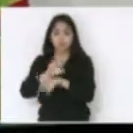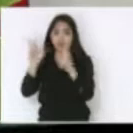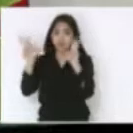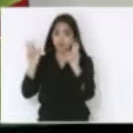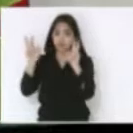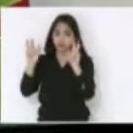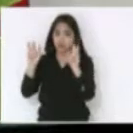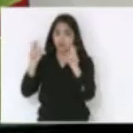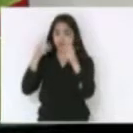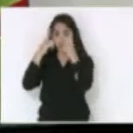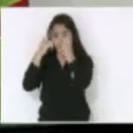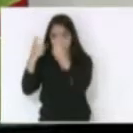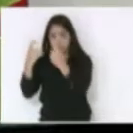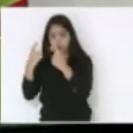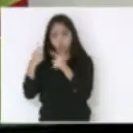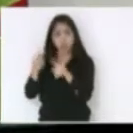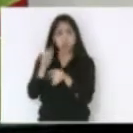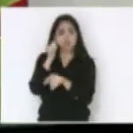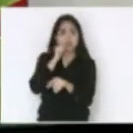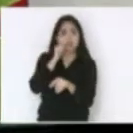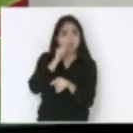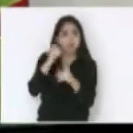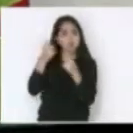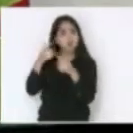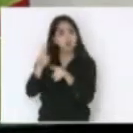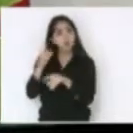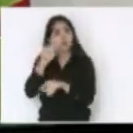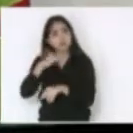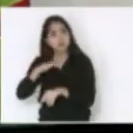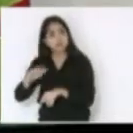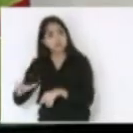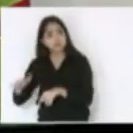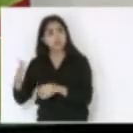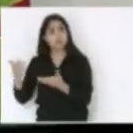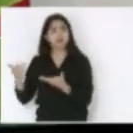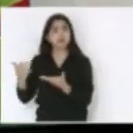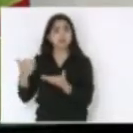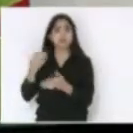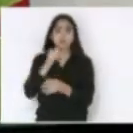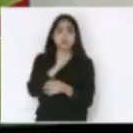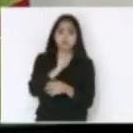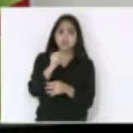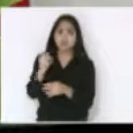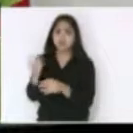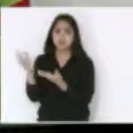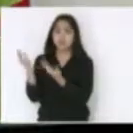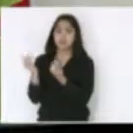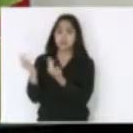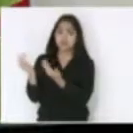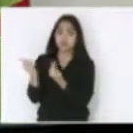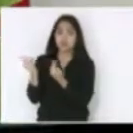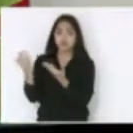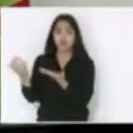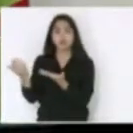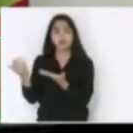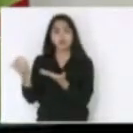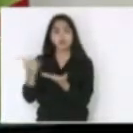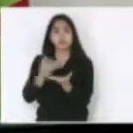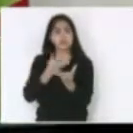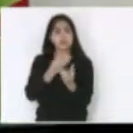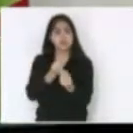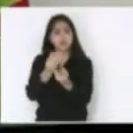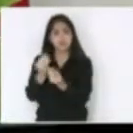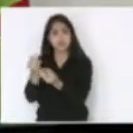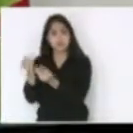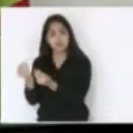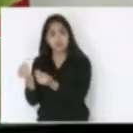violência contra as mulheres contra as crianças o extermínio de jovens que nós temos no estado que são milhares